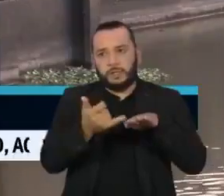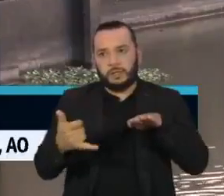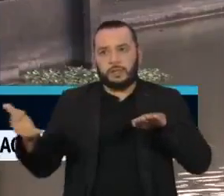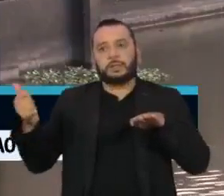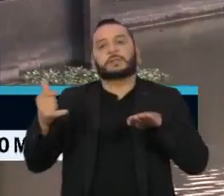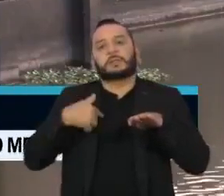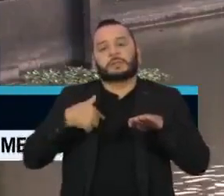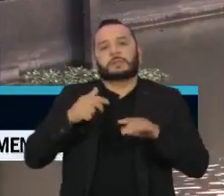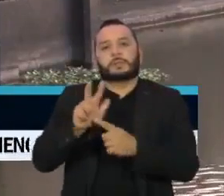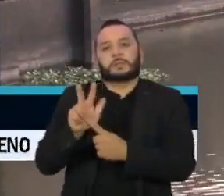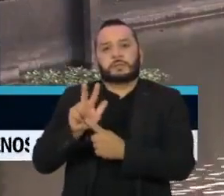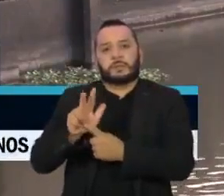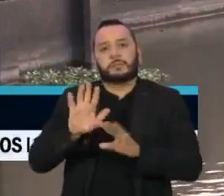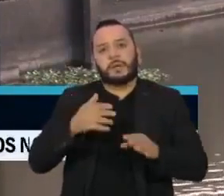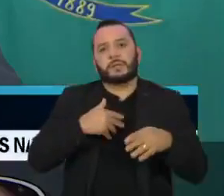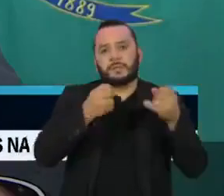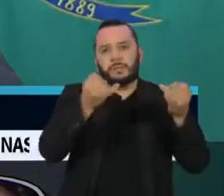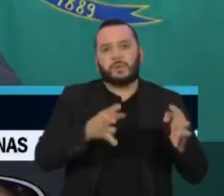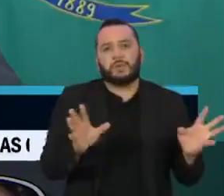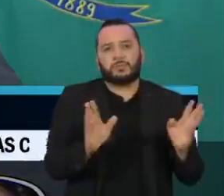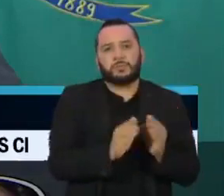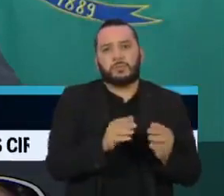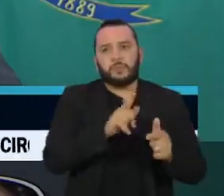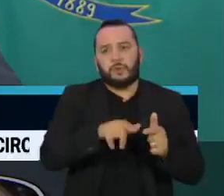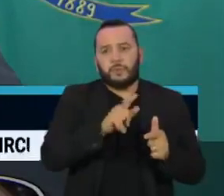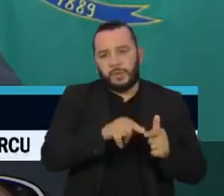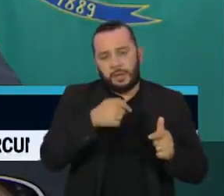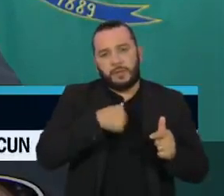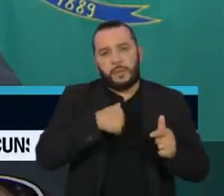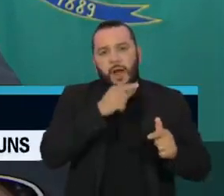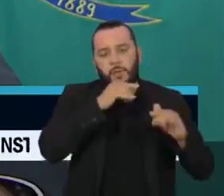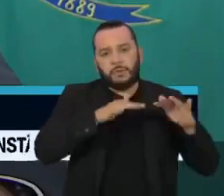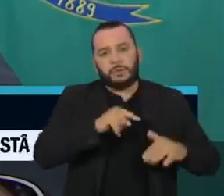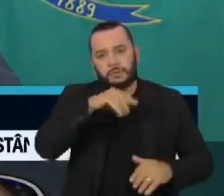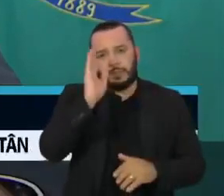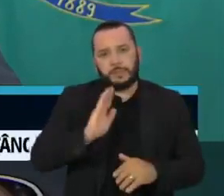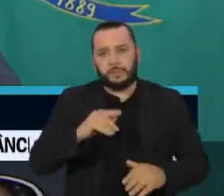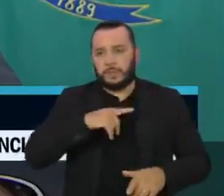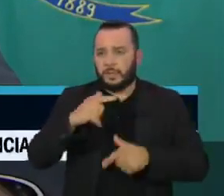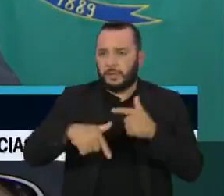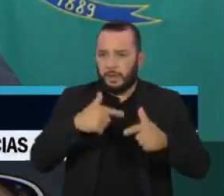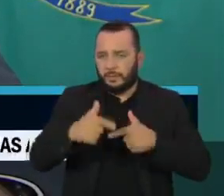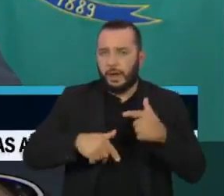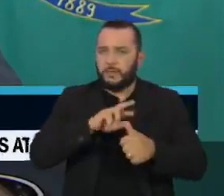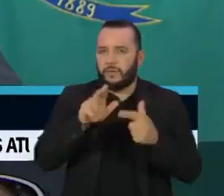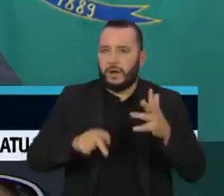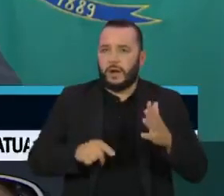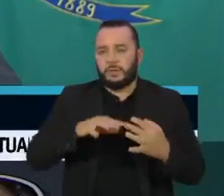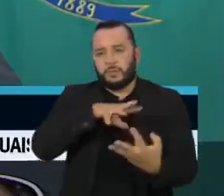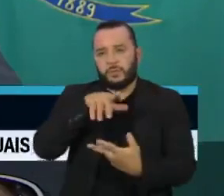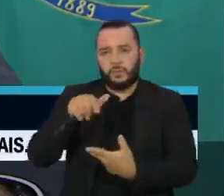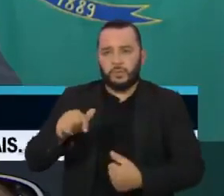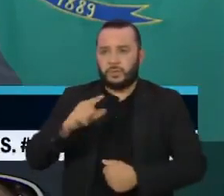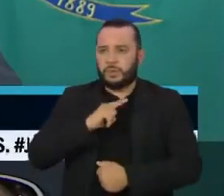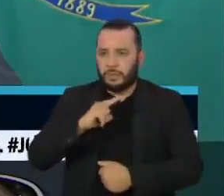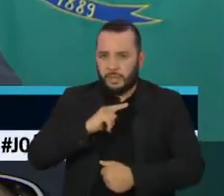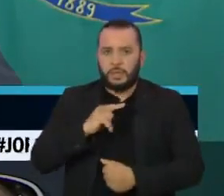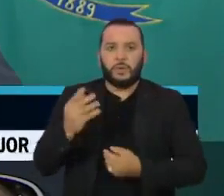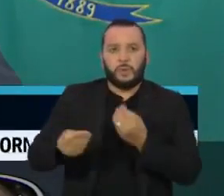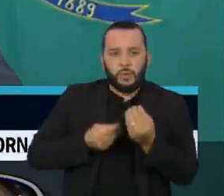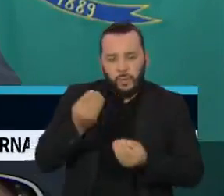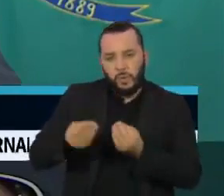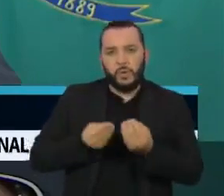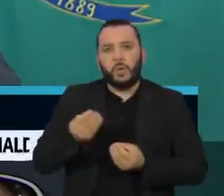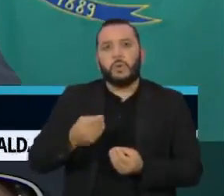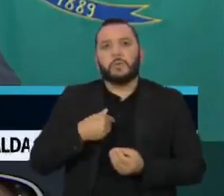sobre a crise hídrica que afeta o país. São tarefas enormes que o mundo tem pela frente. Aprofundar a